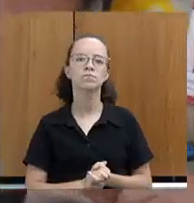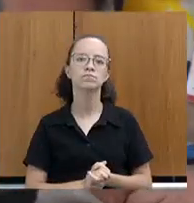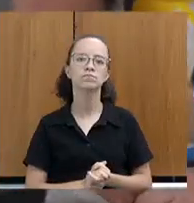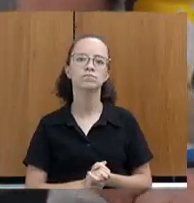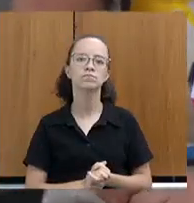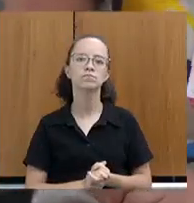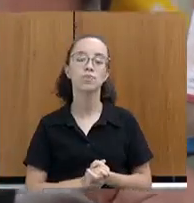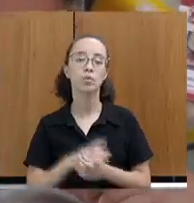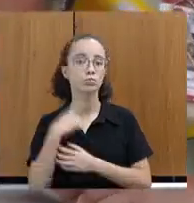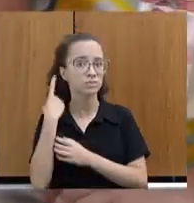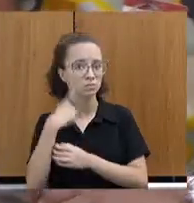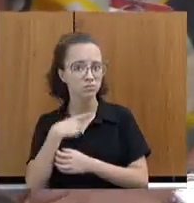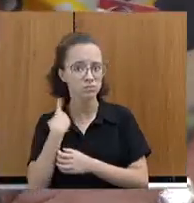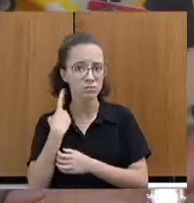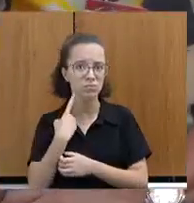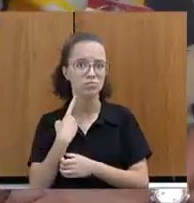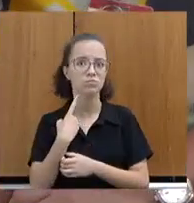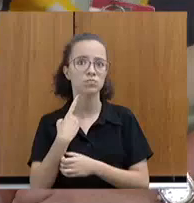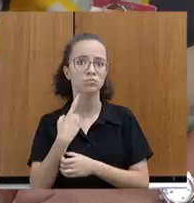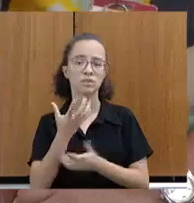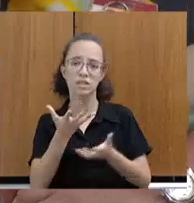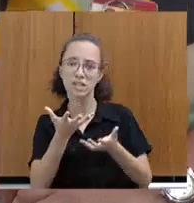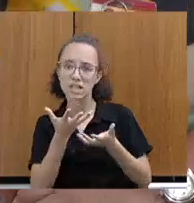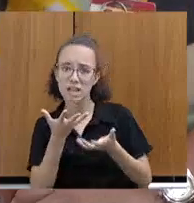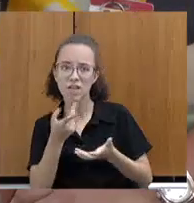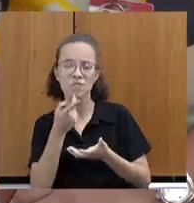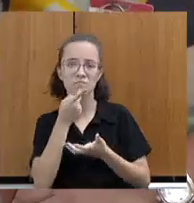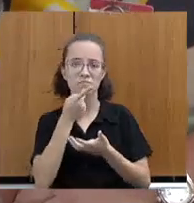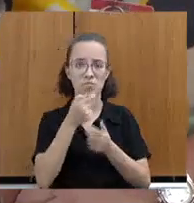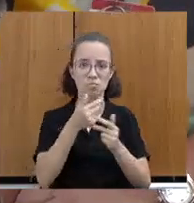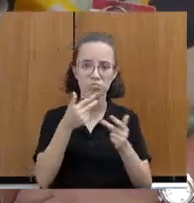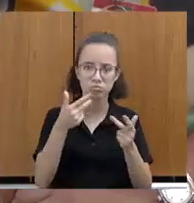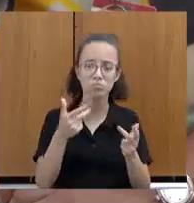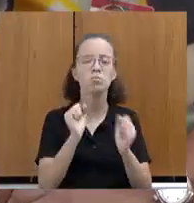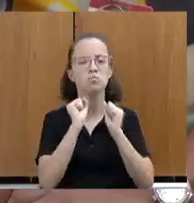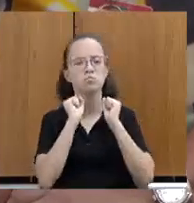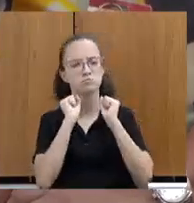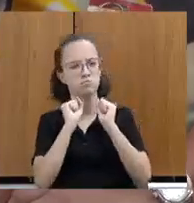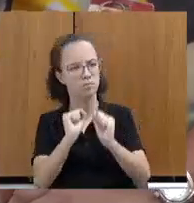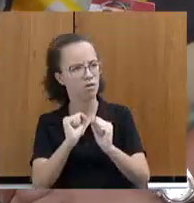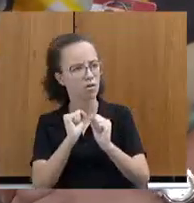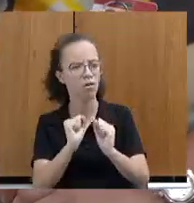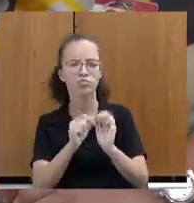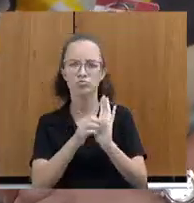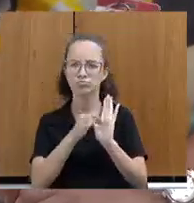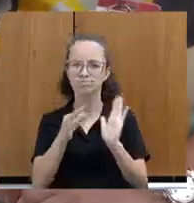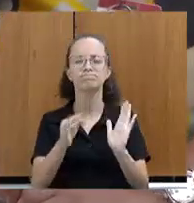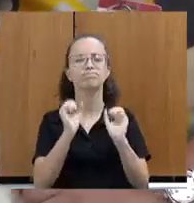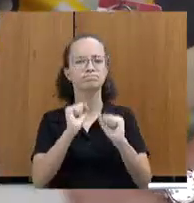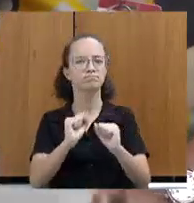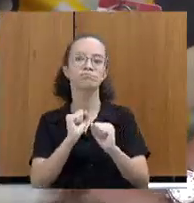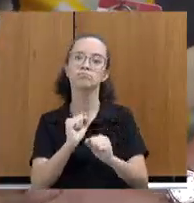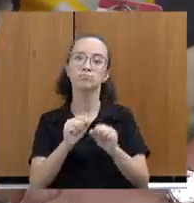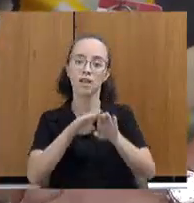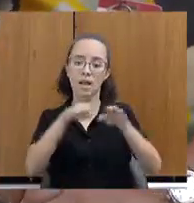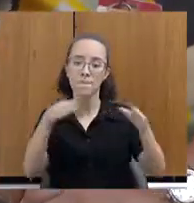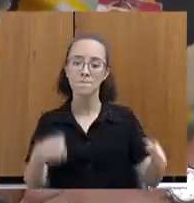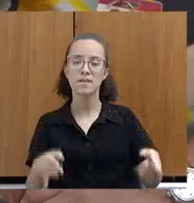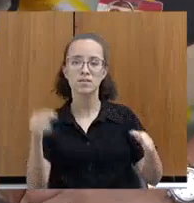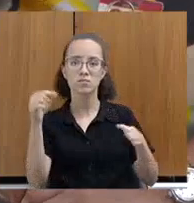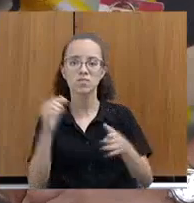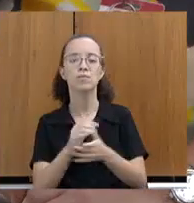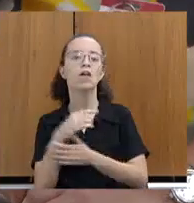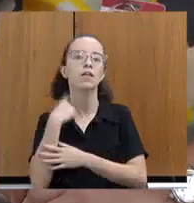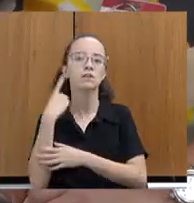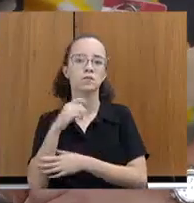Os deputados que ainda desejam apresentar requerimentos podem manifestar-se oralmente sobre a mesa, requerimento do